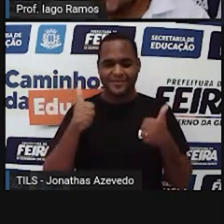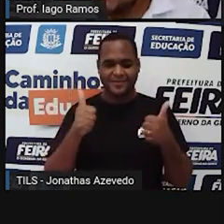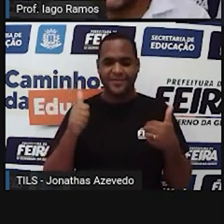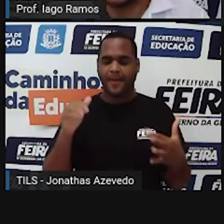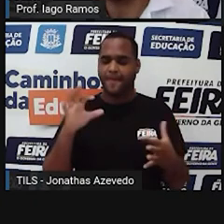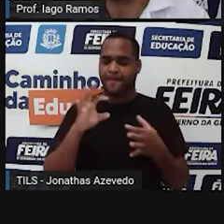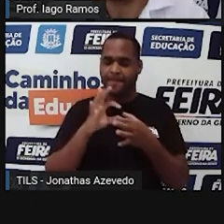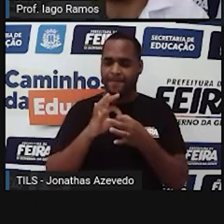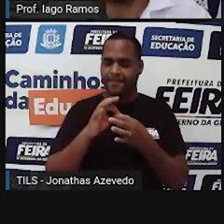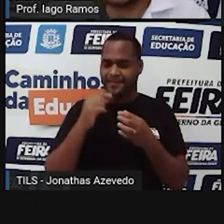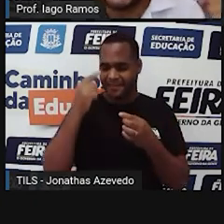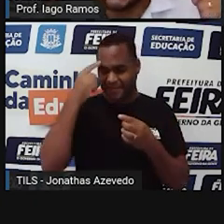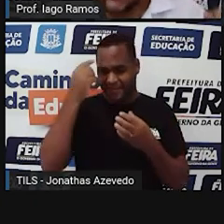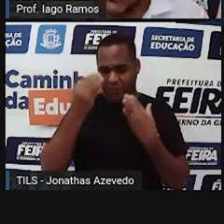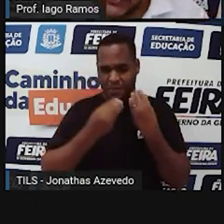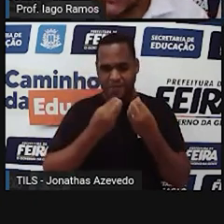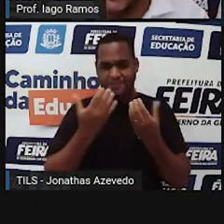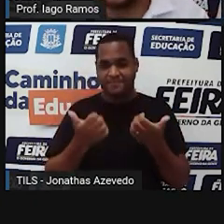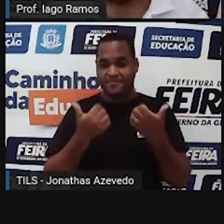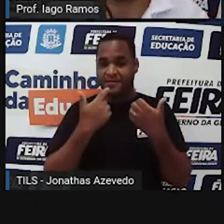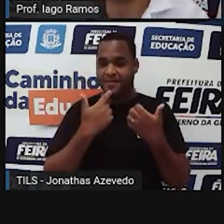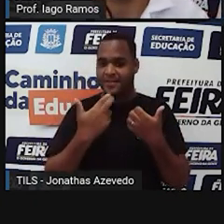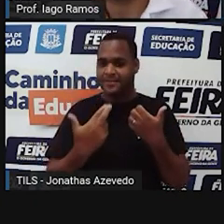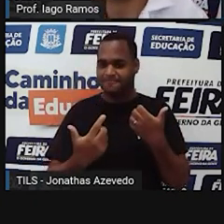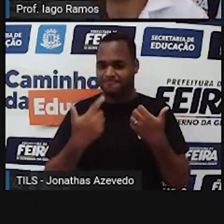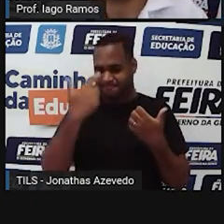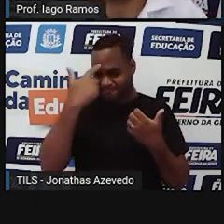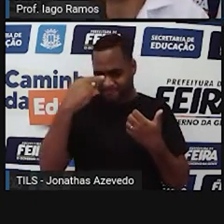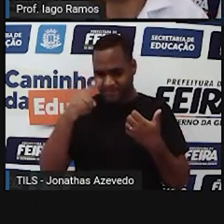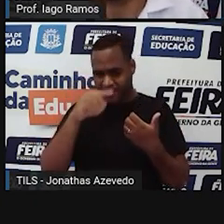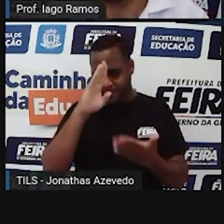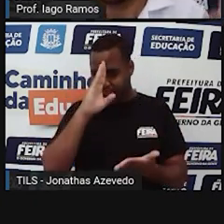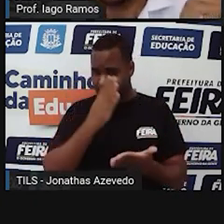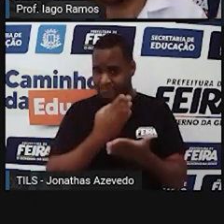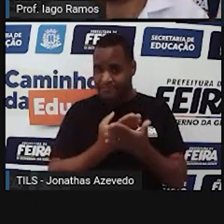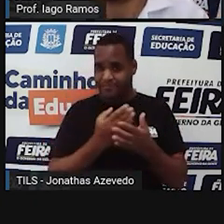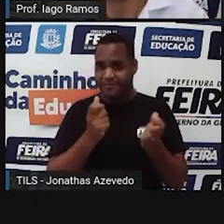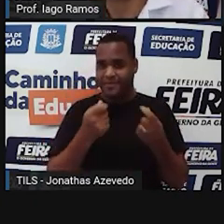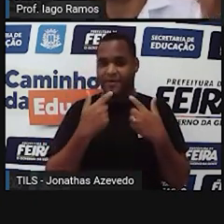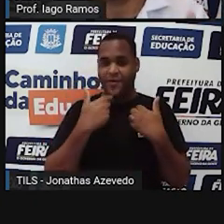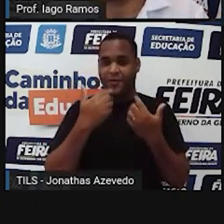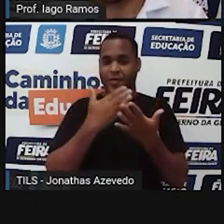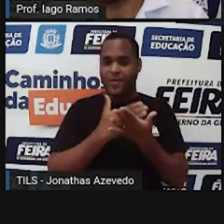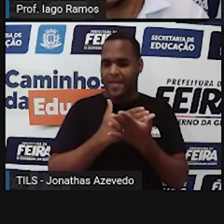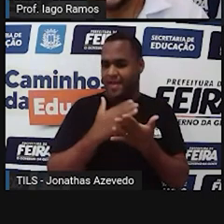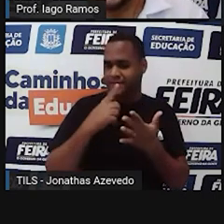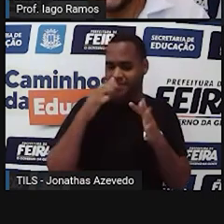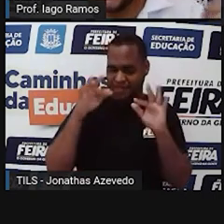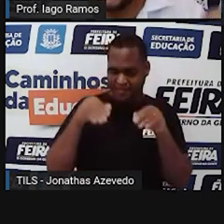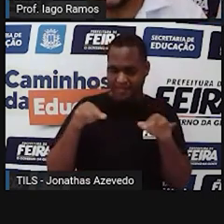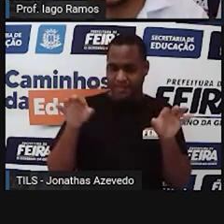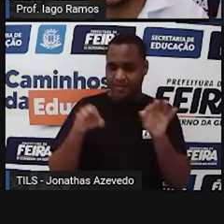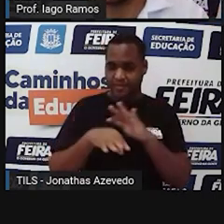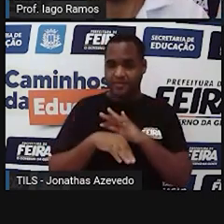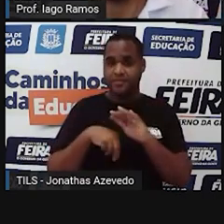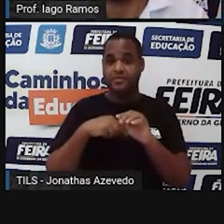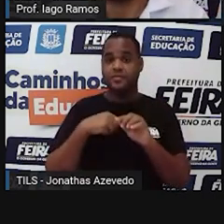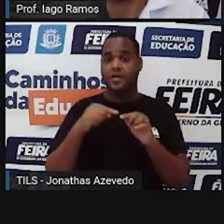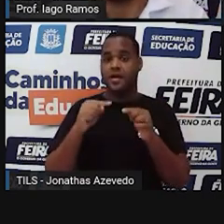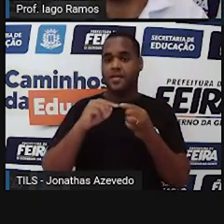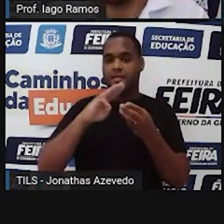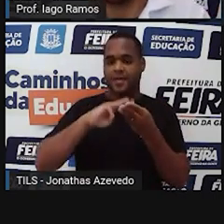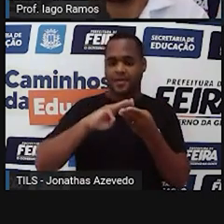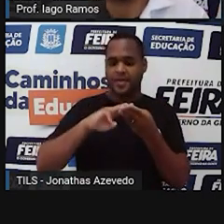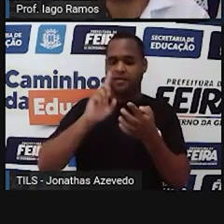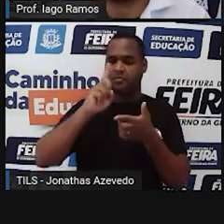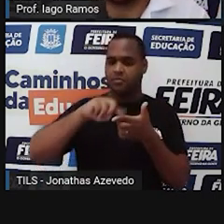sempre, né, o nosso recado, nosso lema para a gente acreditar nisso, eu começo e você termina, matemática, não é